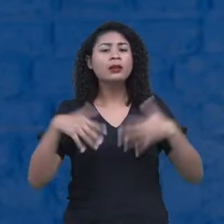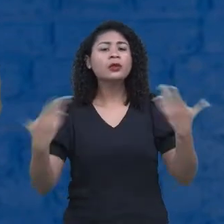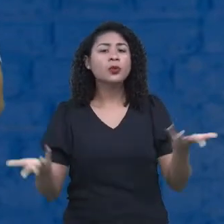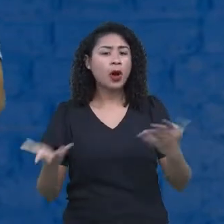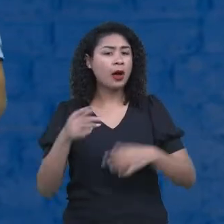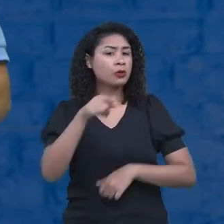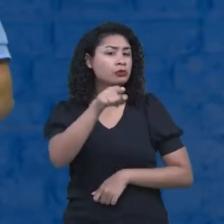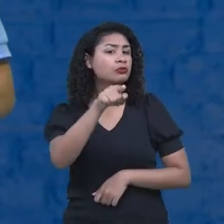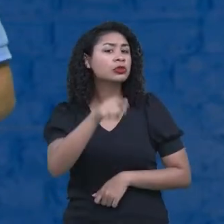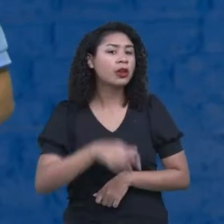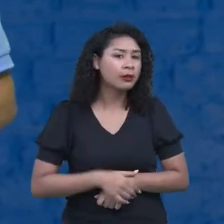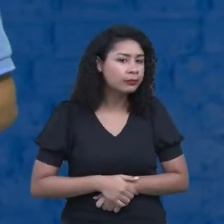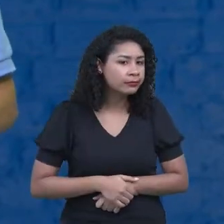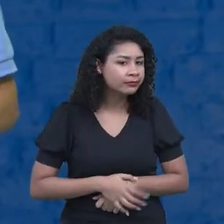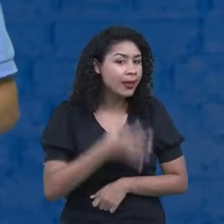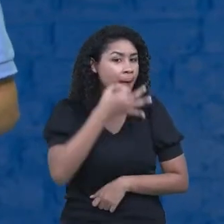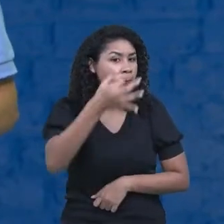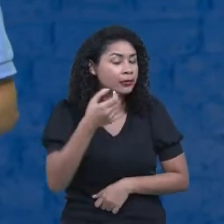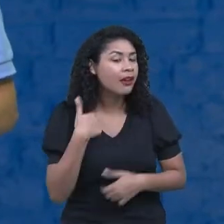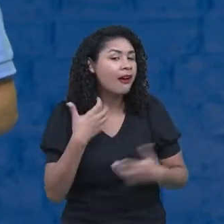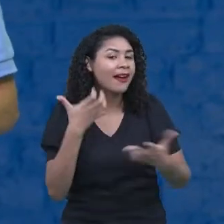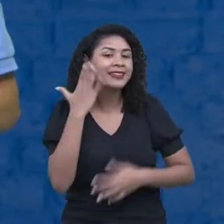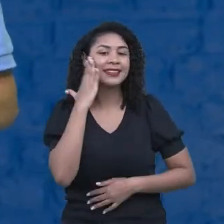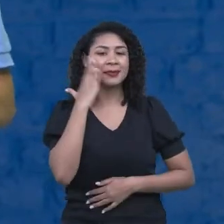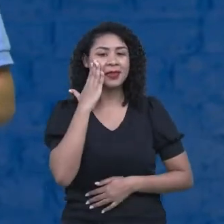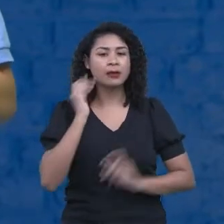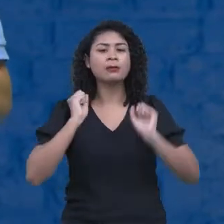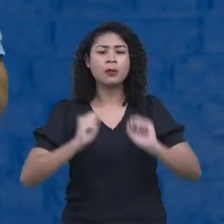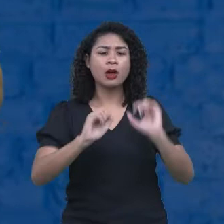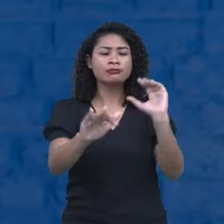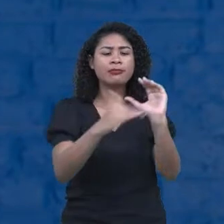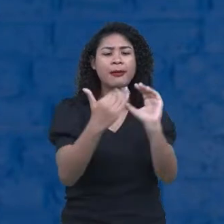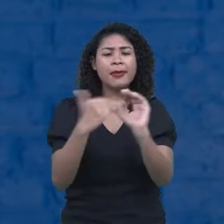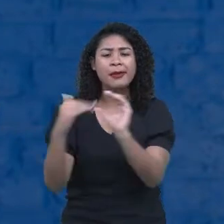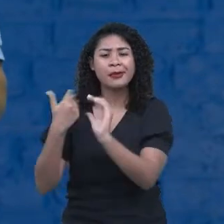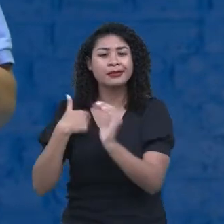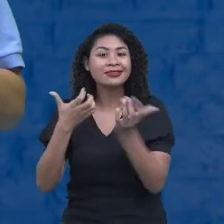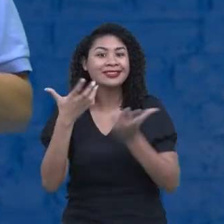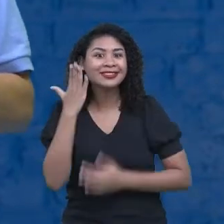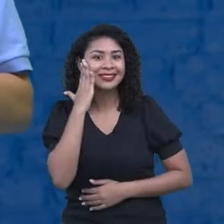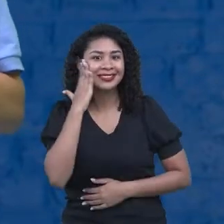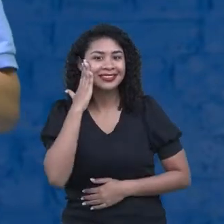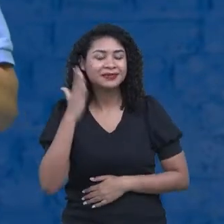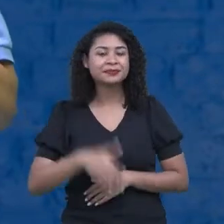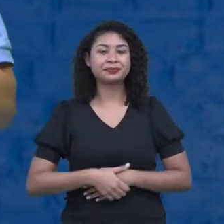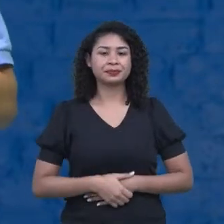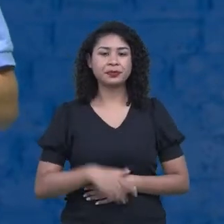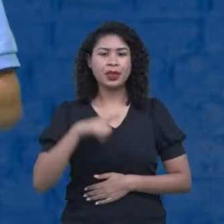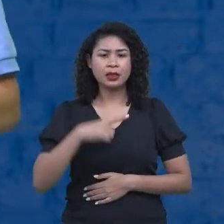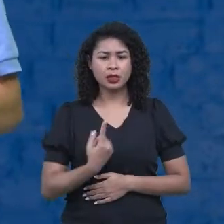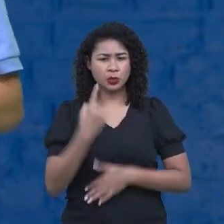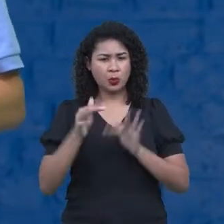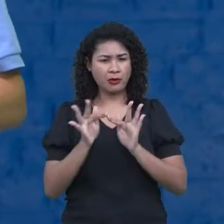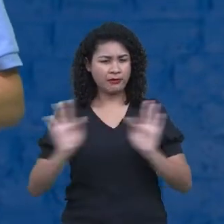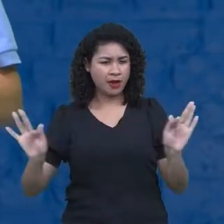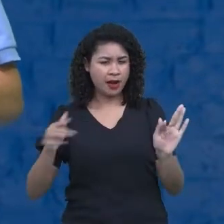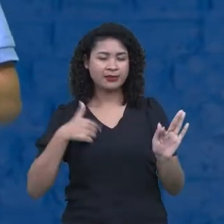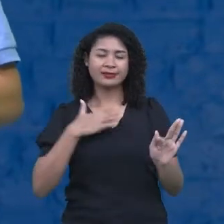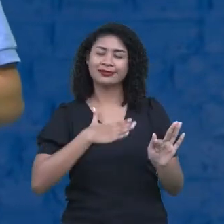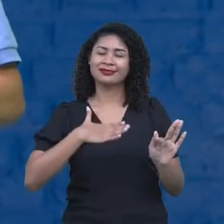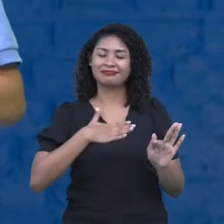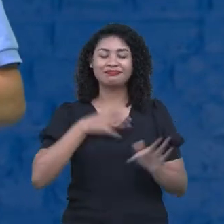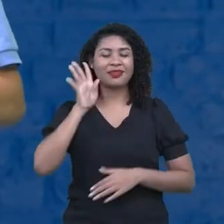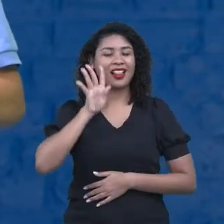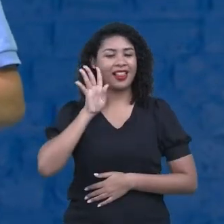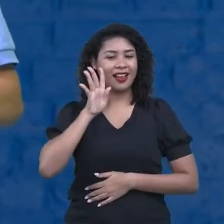chat, coloquem. Eu gostaria de saber, tá? Então, tem uma frase que eu acho muito legal, que eu